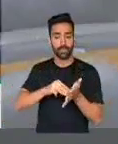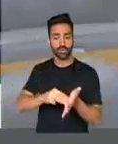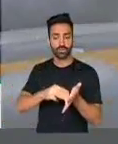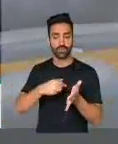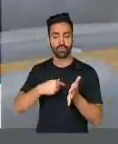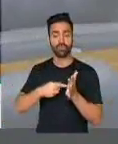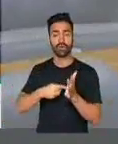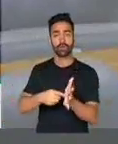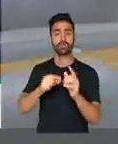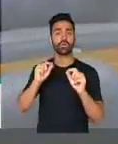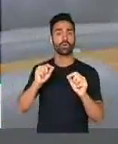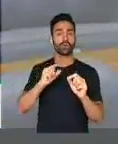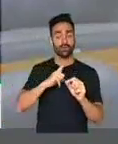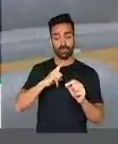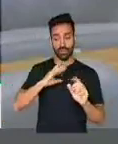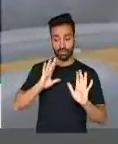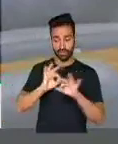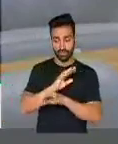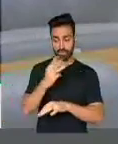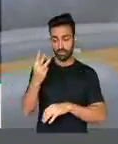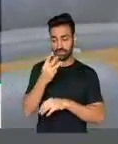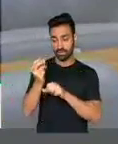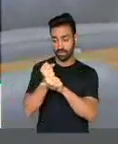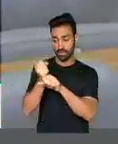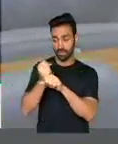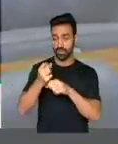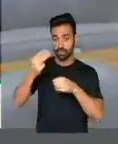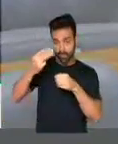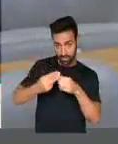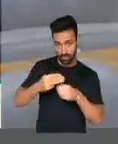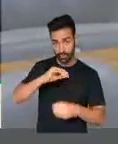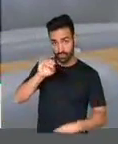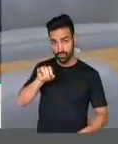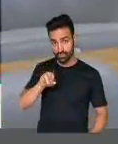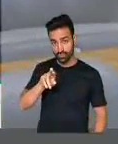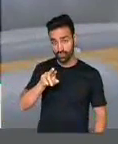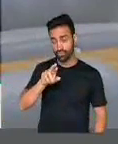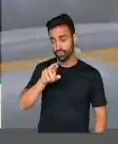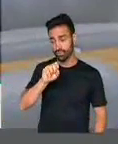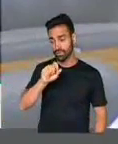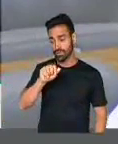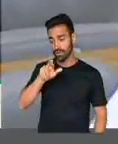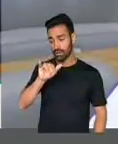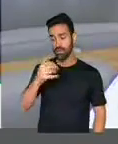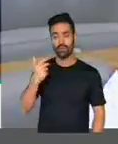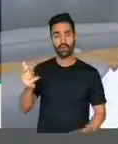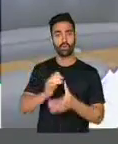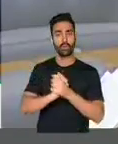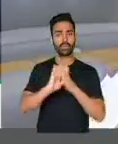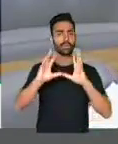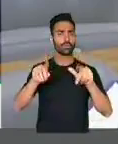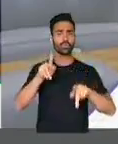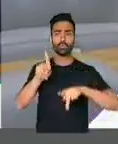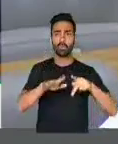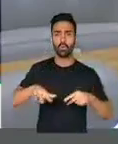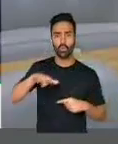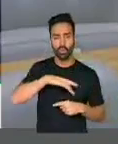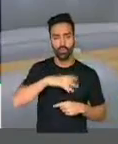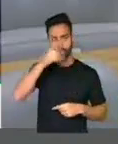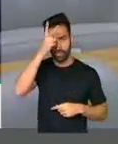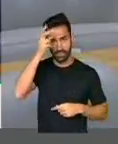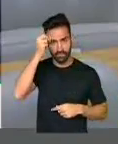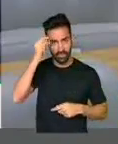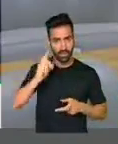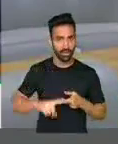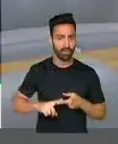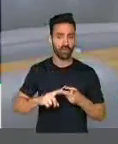apresento pela passagem dos 33 anos do município de Jussari. Quero cumprimentar toda a população de Jussari, o prefeito Antônio